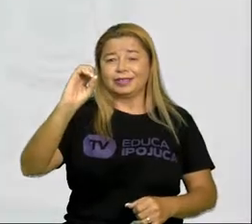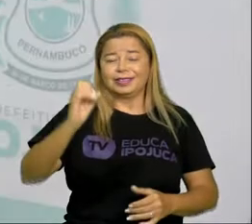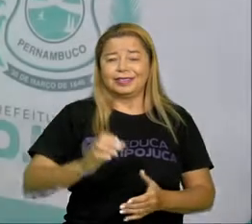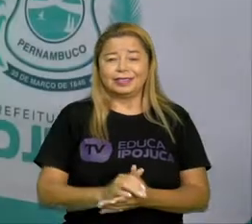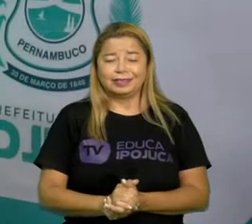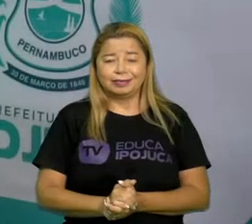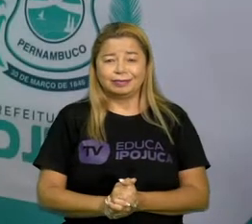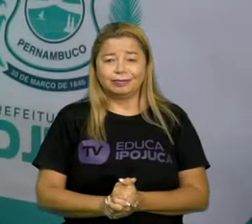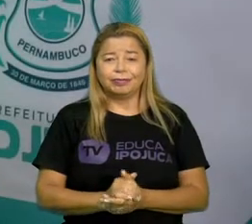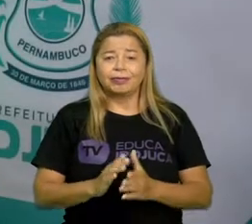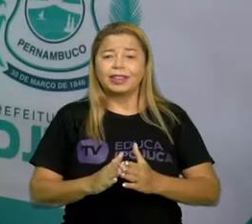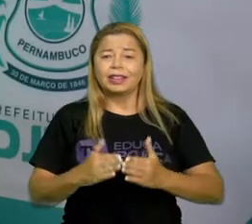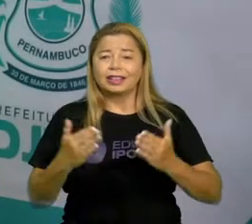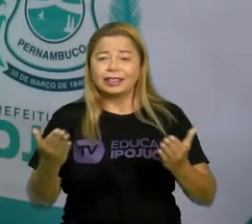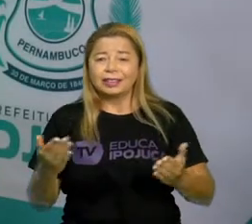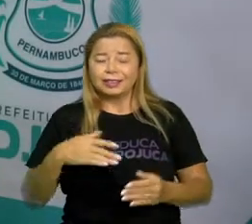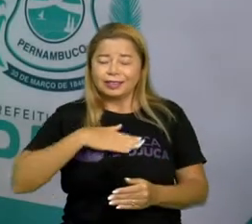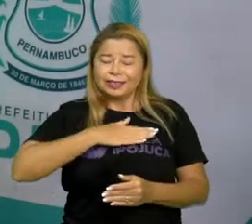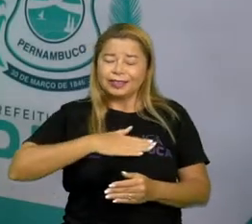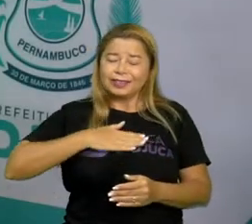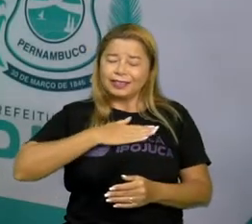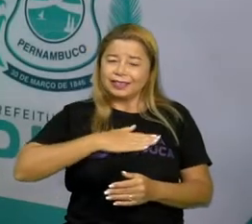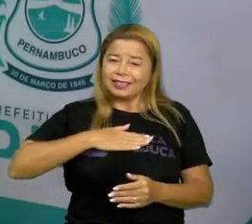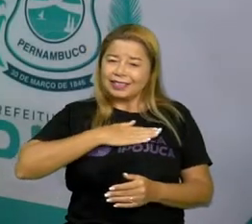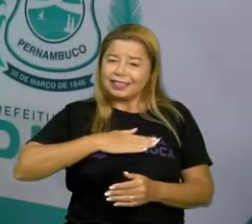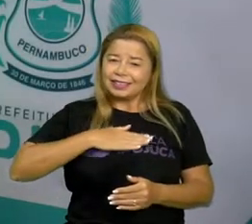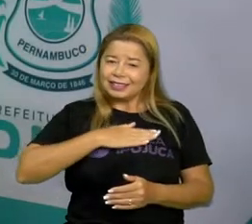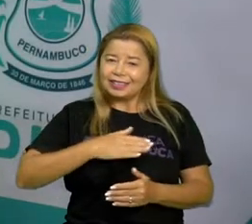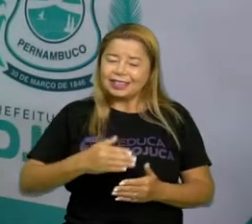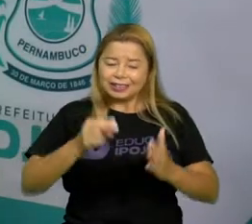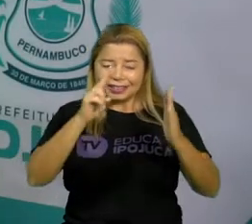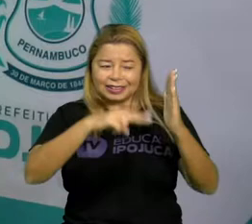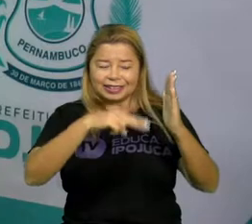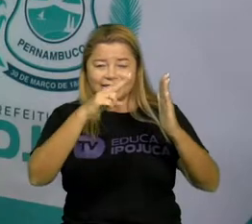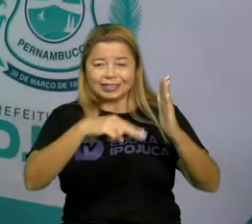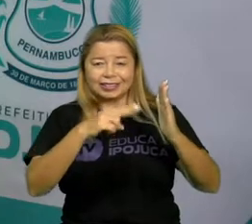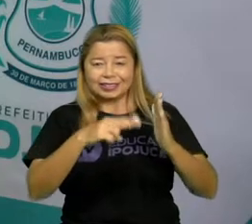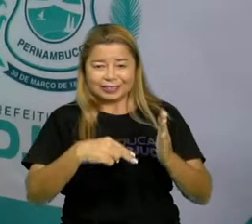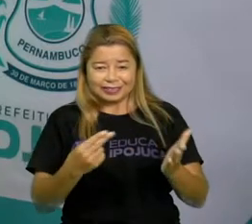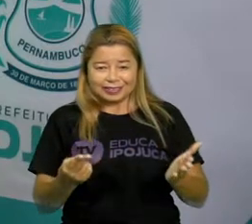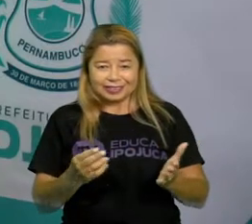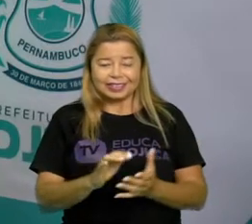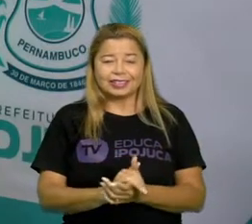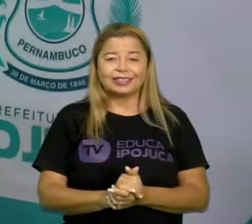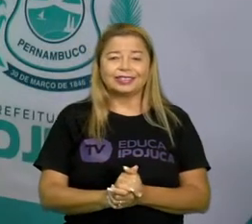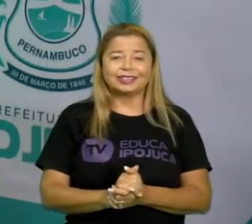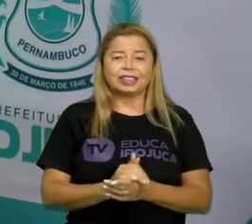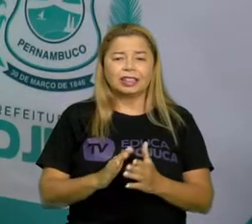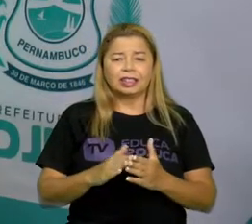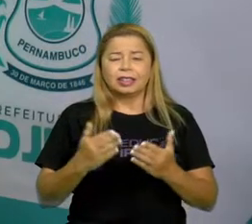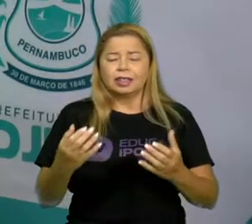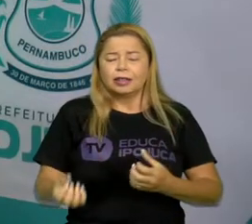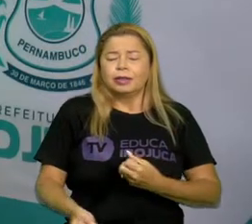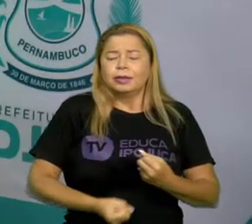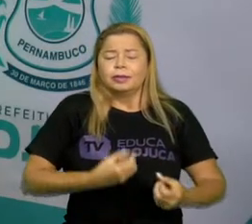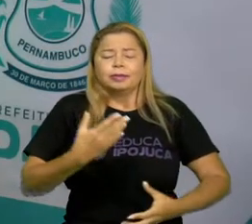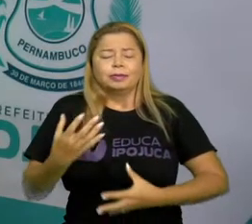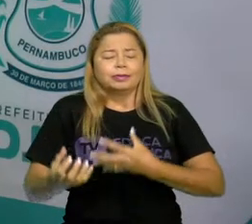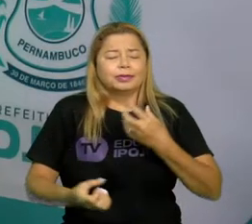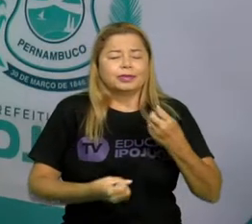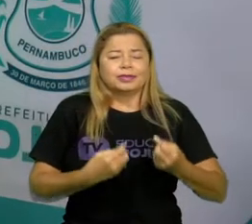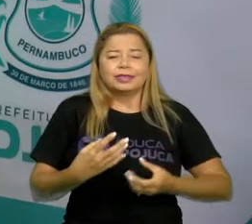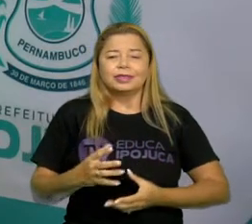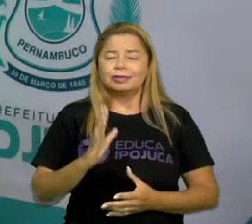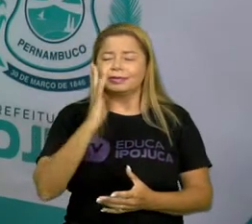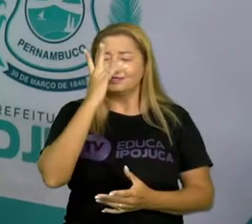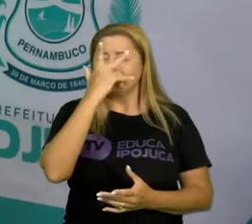E aí, a leitura? Gostaram? Fizeram a leitura bem alta? Muito bem! Esse poema, ele é lindo, não é